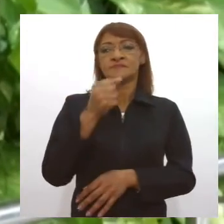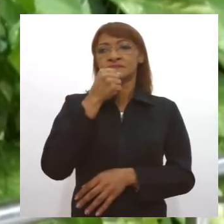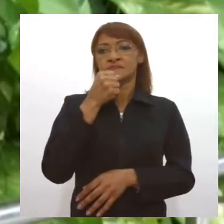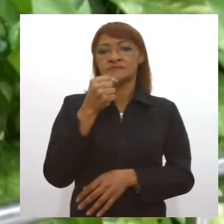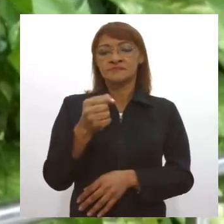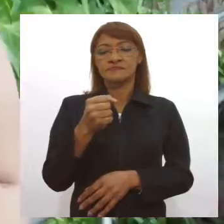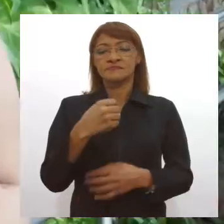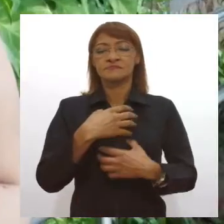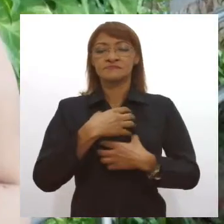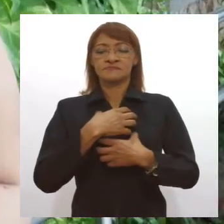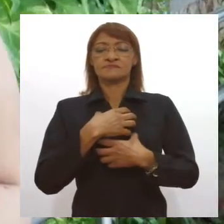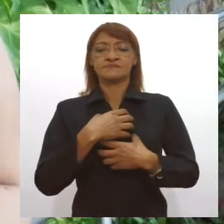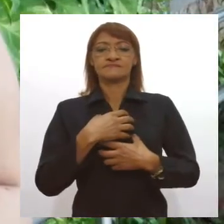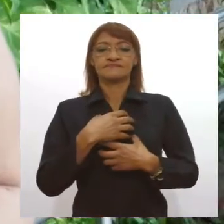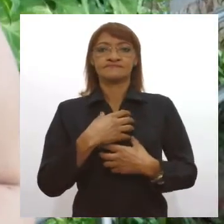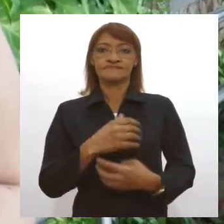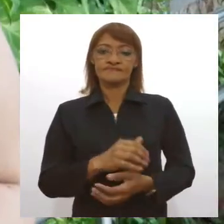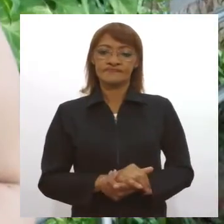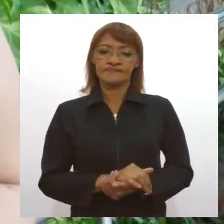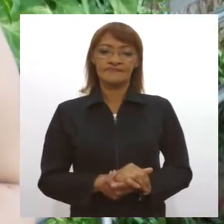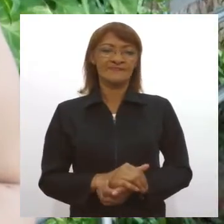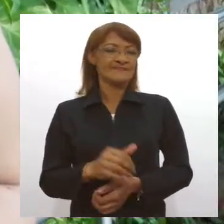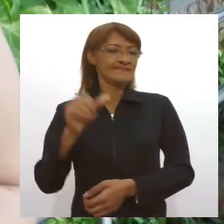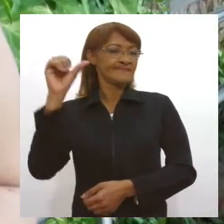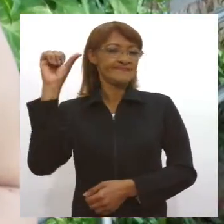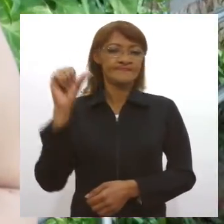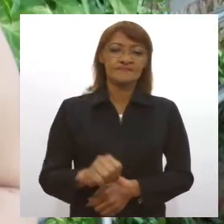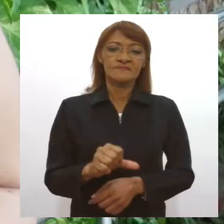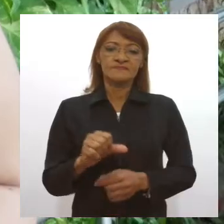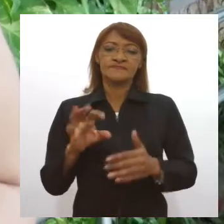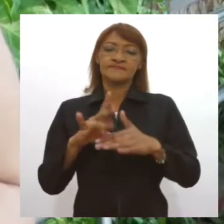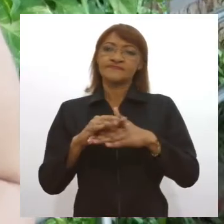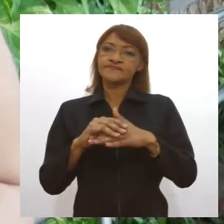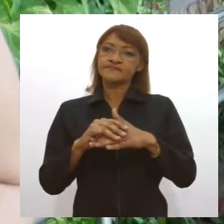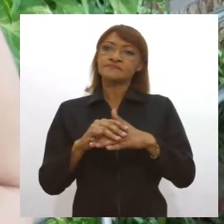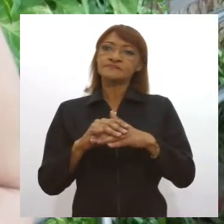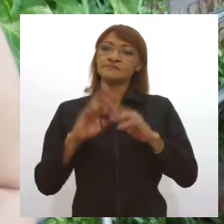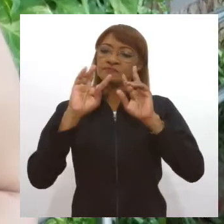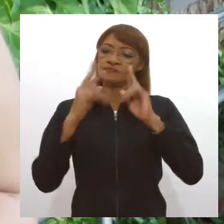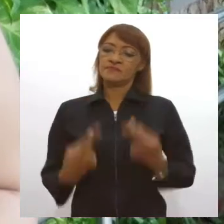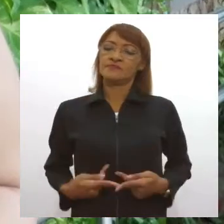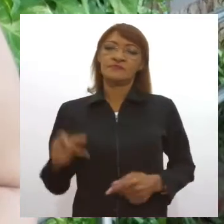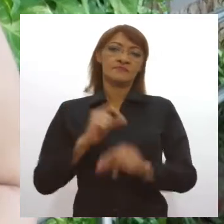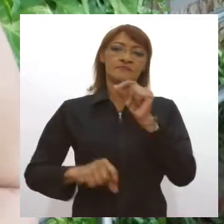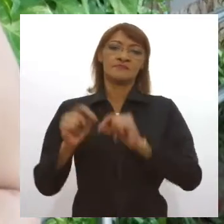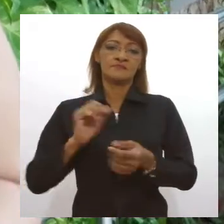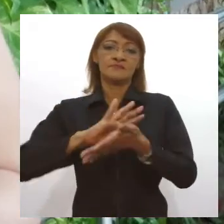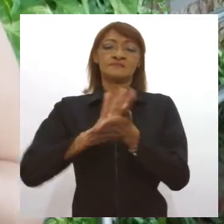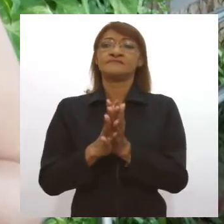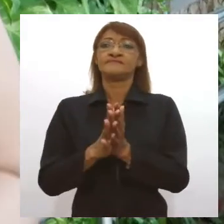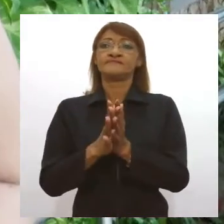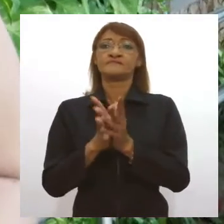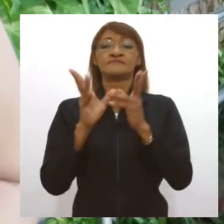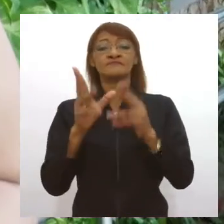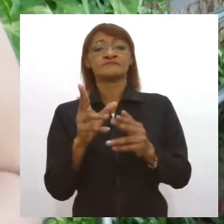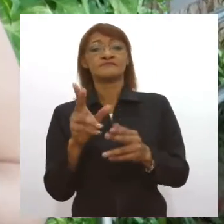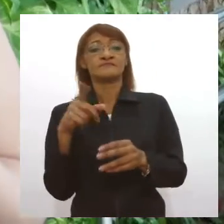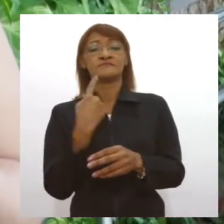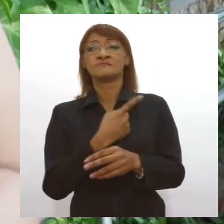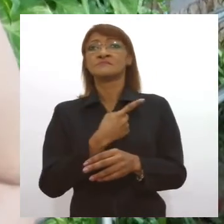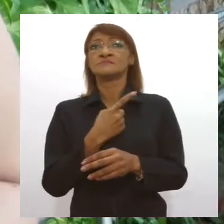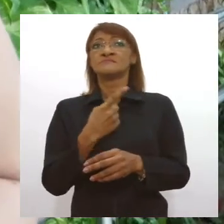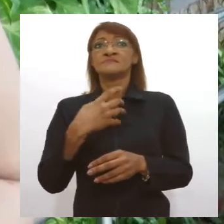mais medo. A pior doença que acomete a nossa humanidade, porque o preconceito faz com que a gente deixe de ser humano,